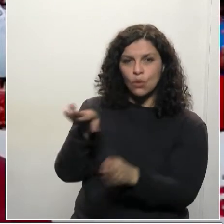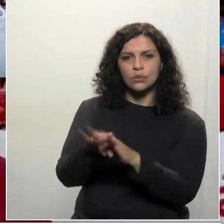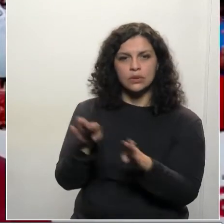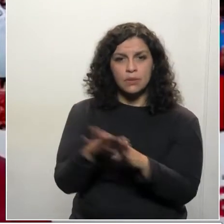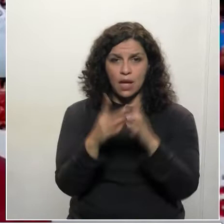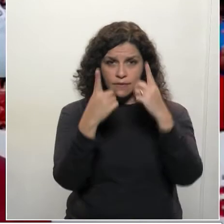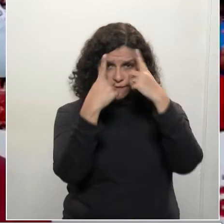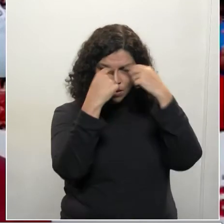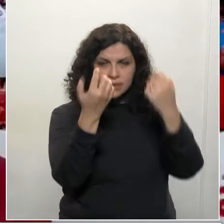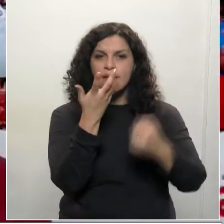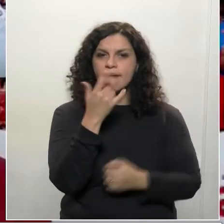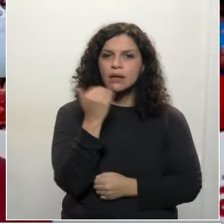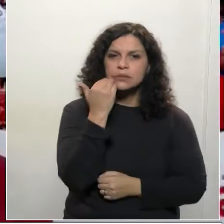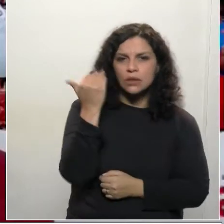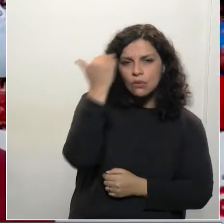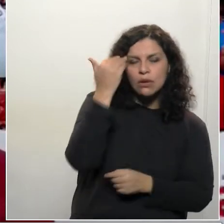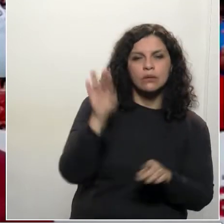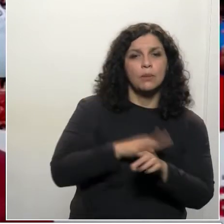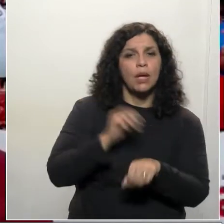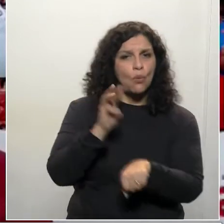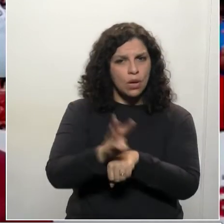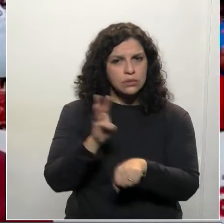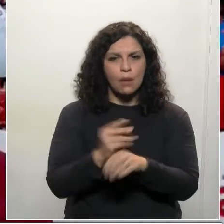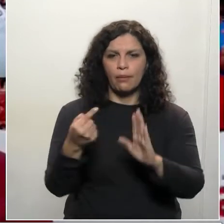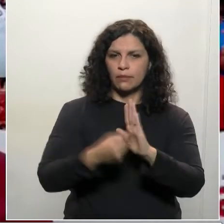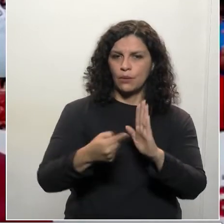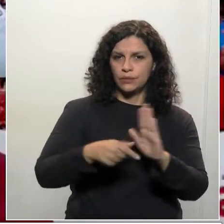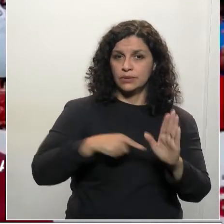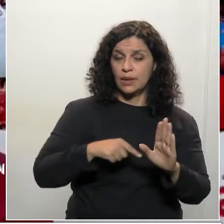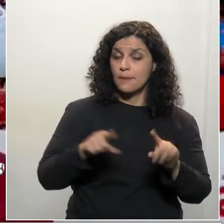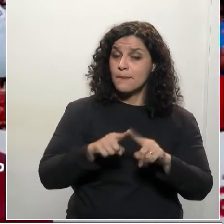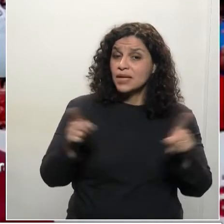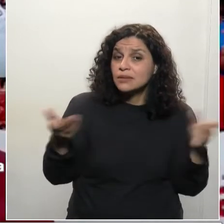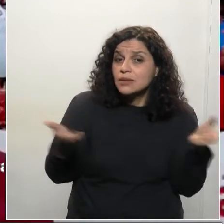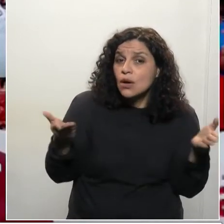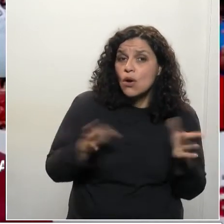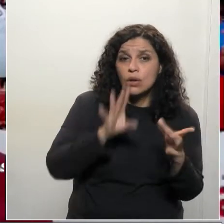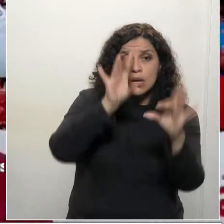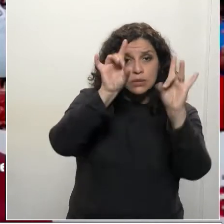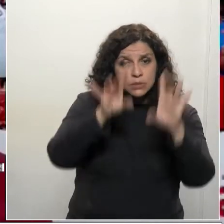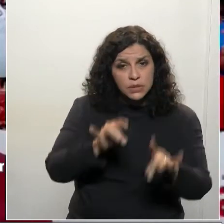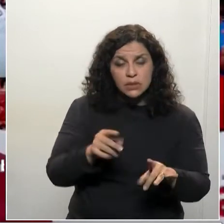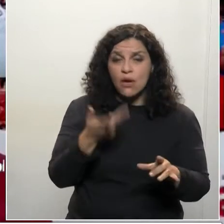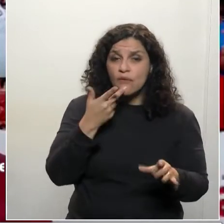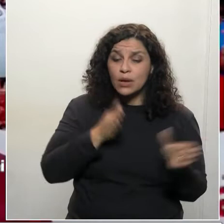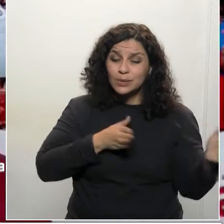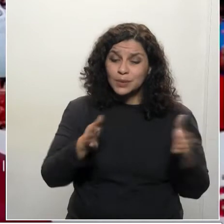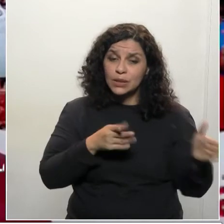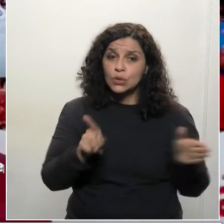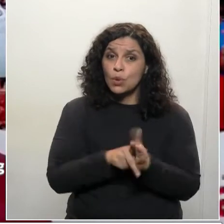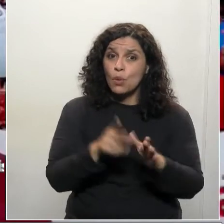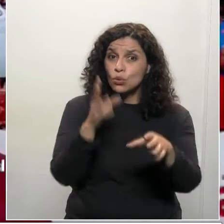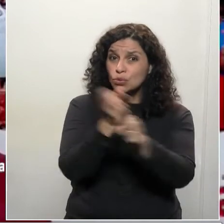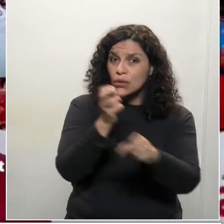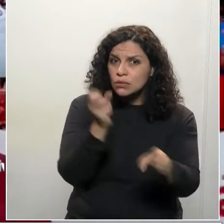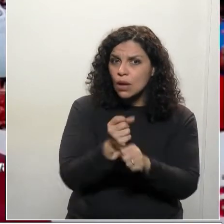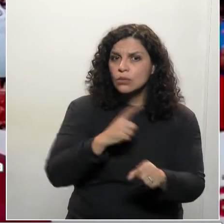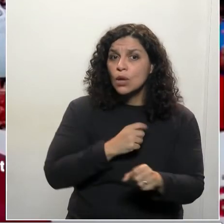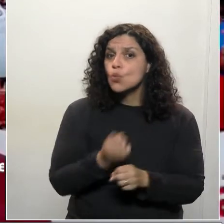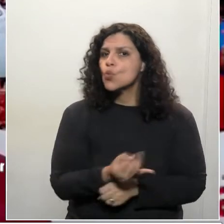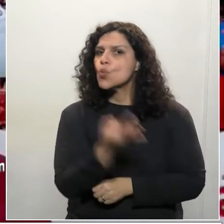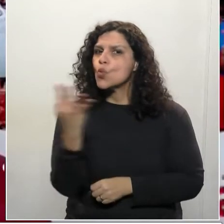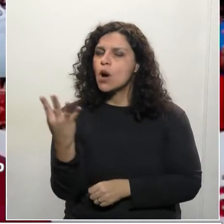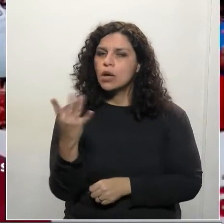as crianças e adolescentes, mas de uma maneira especial nesse momento, porque se olharmos os dados, nós vamos ver